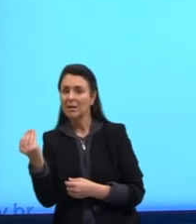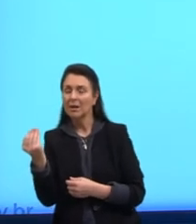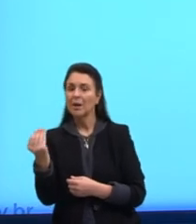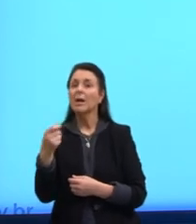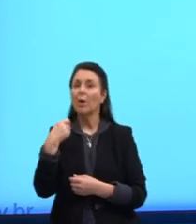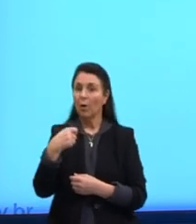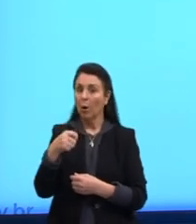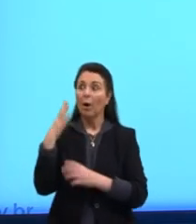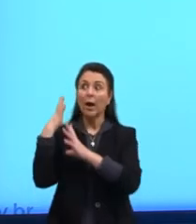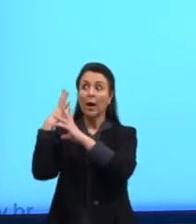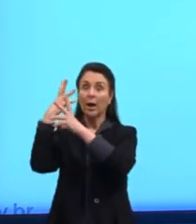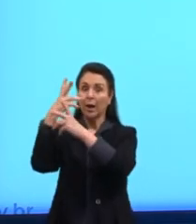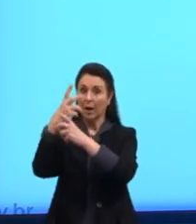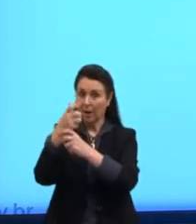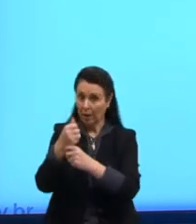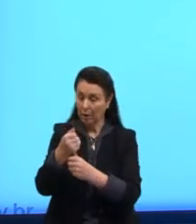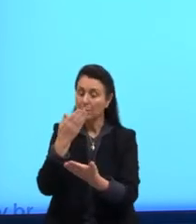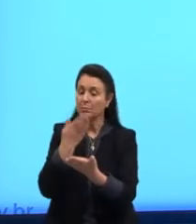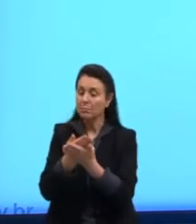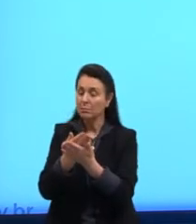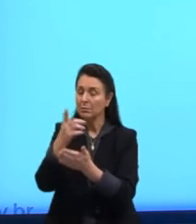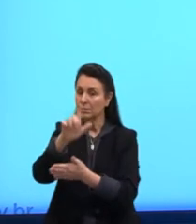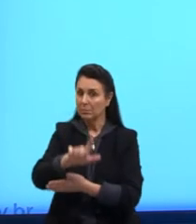nesses capítulos aí que são super importantes.